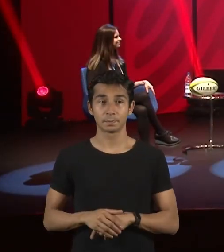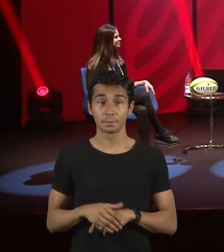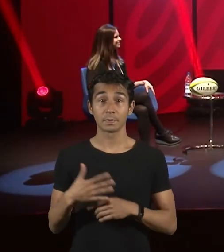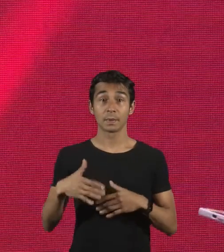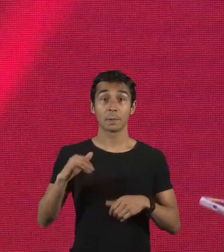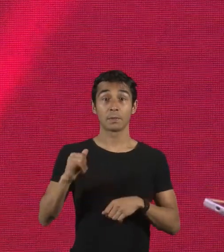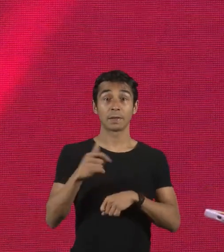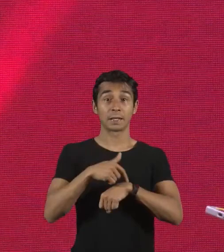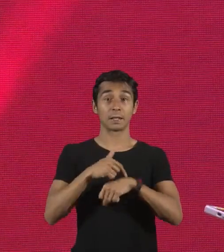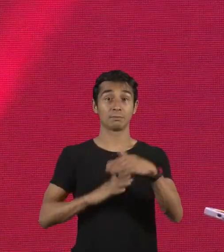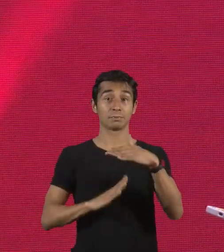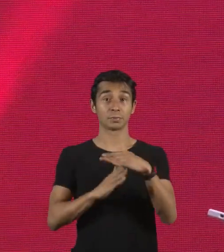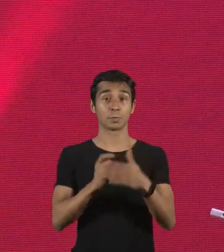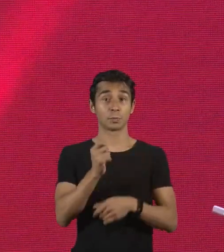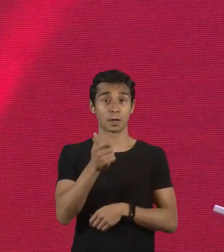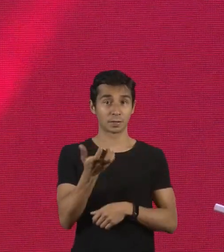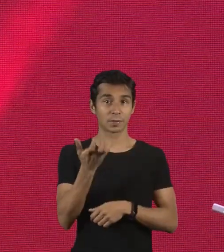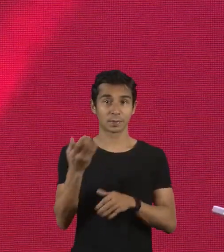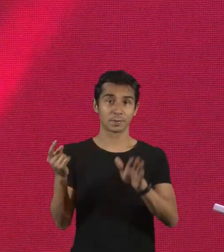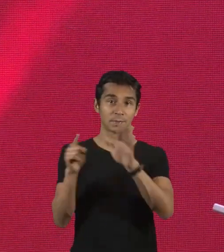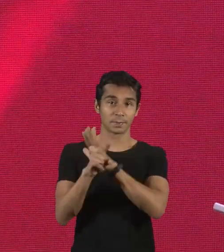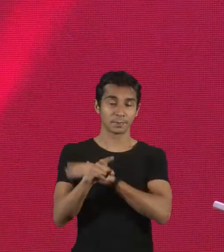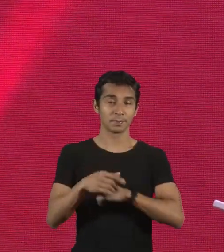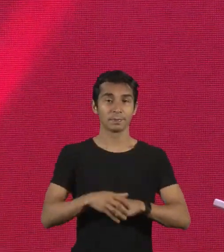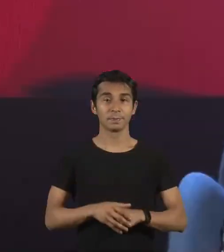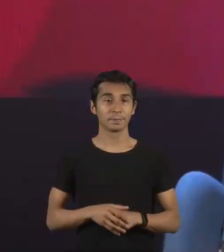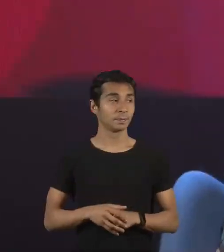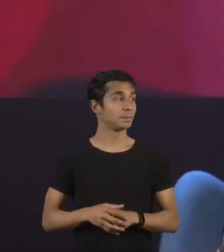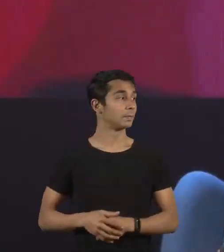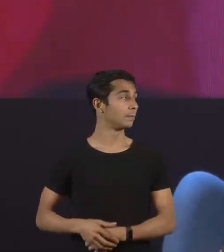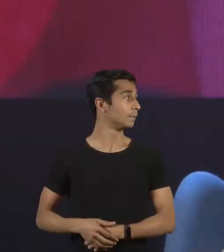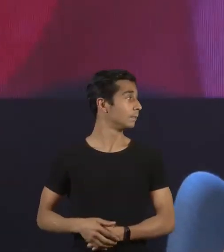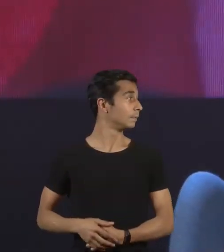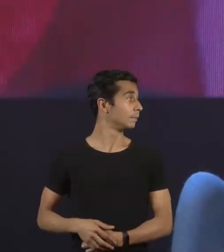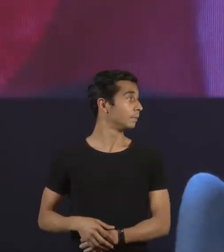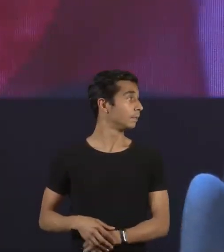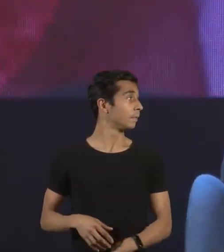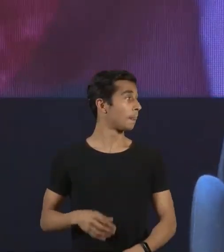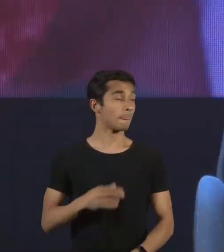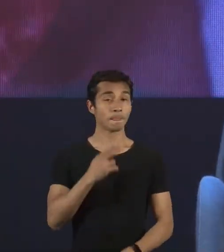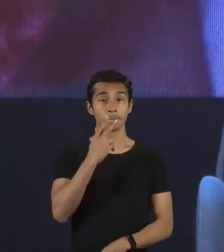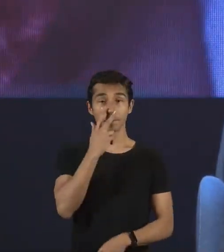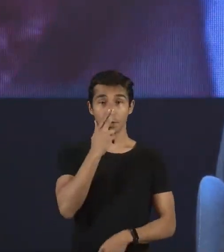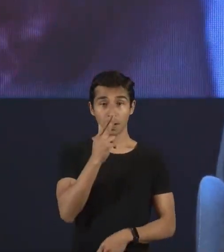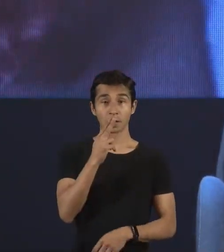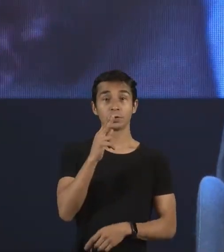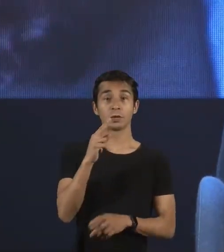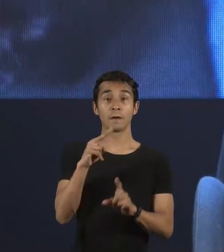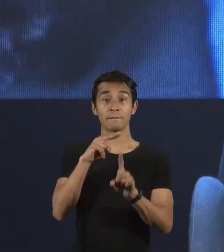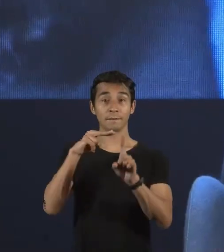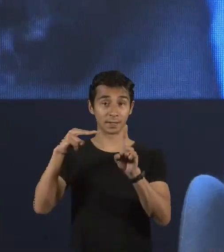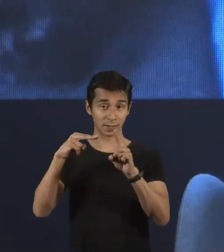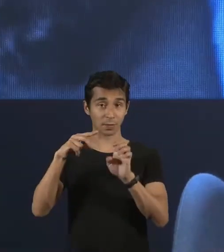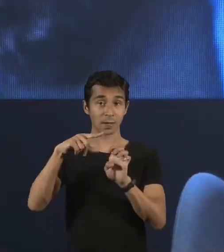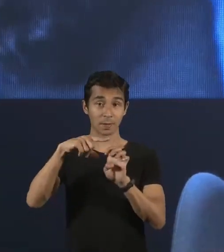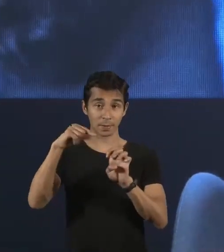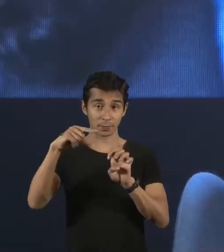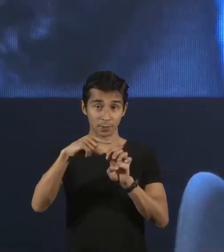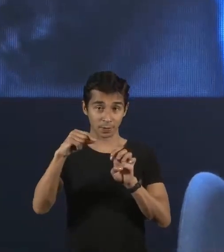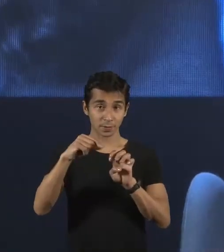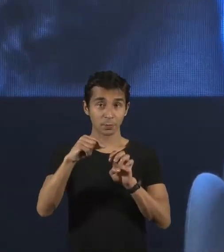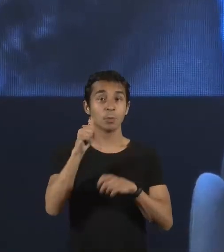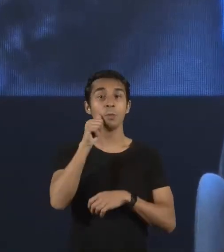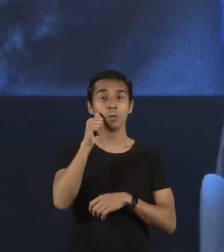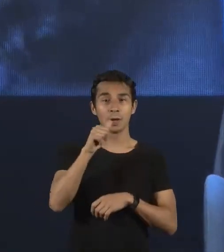pergunta. Vamos lá. Só para fechar aqui, Neiva, então, eu acho que, do ponto de vista do empreendedor, as meninas estão ali no mundo